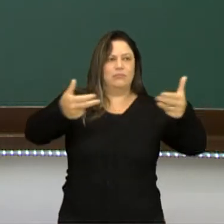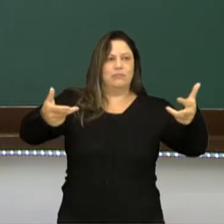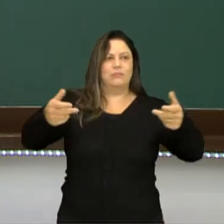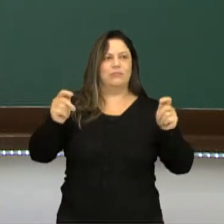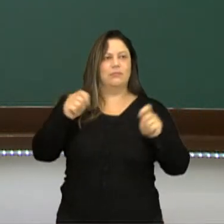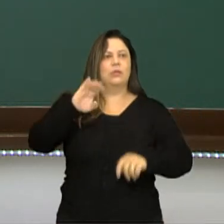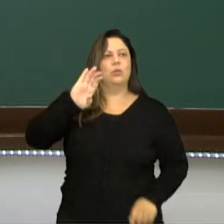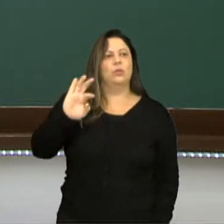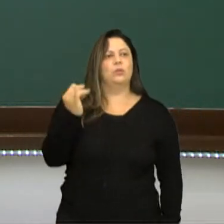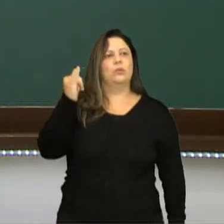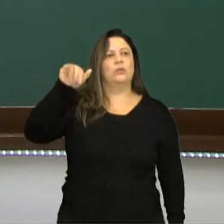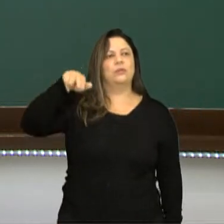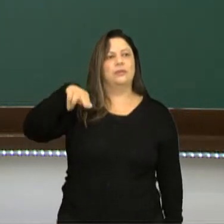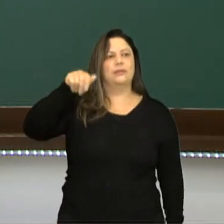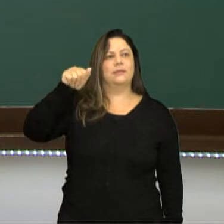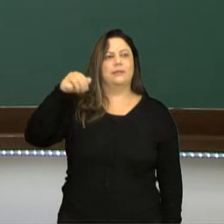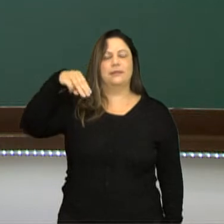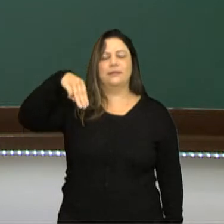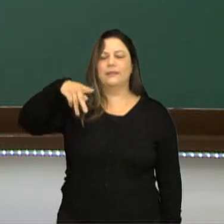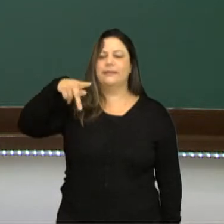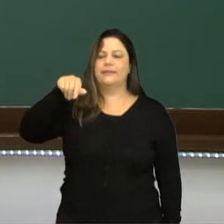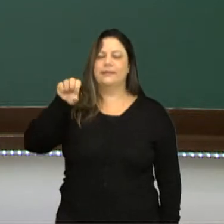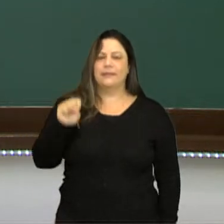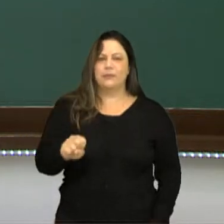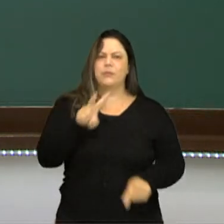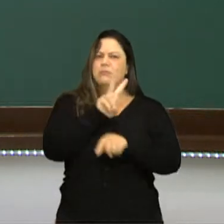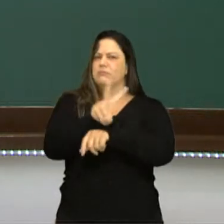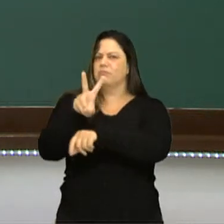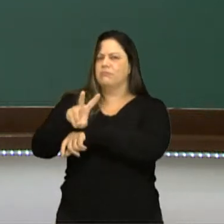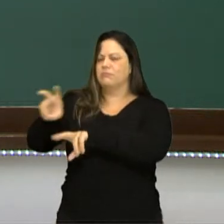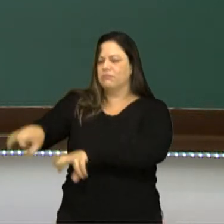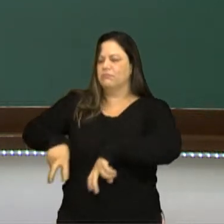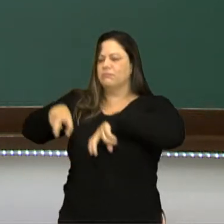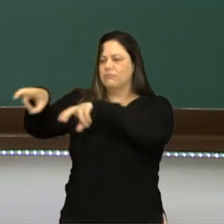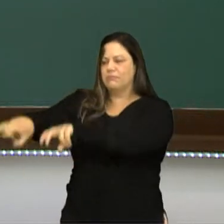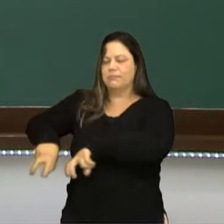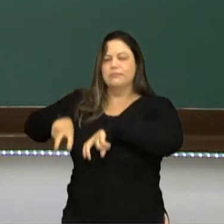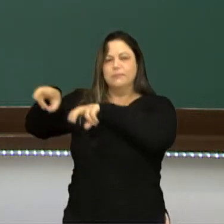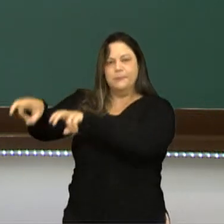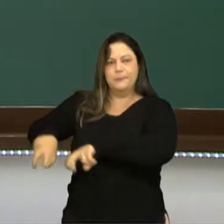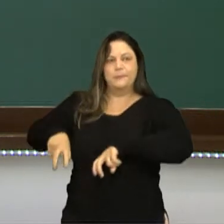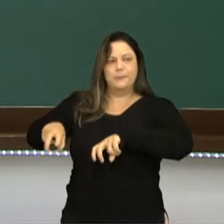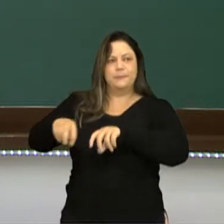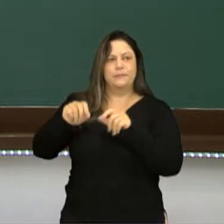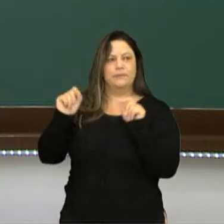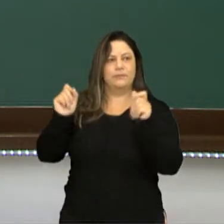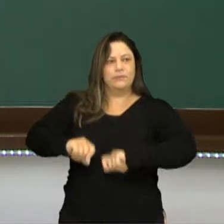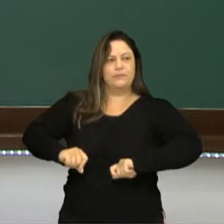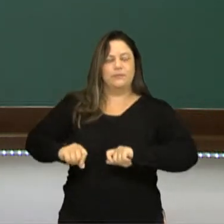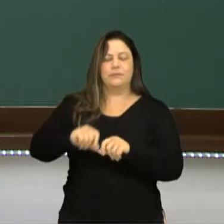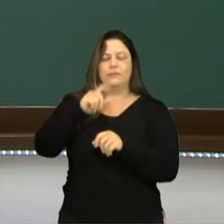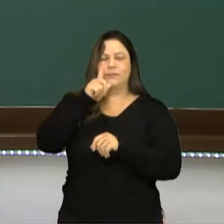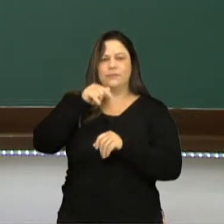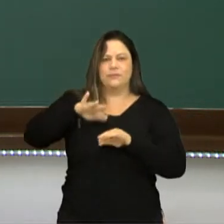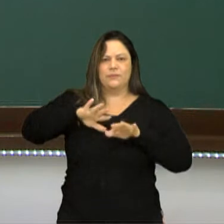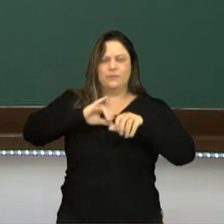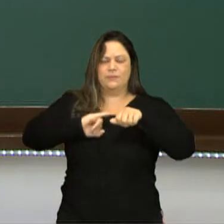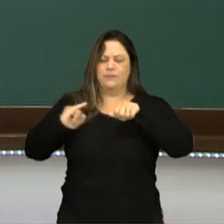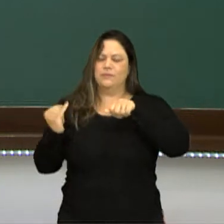Então como que os aztecas cultivavam, praticavam a agricultura? Através dessas ilhas artificiais que eram